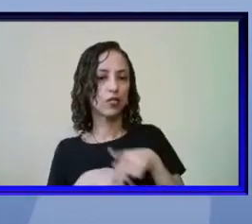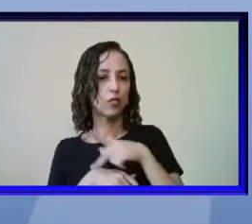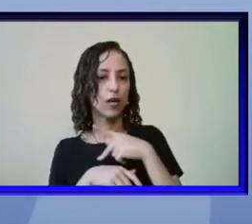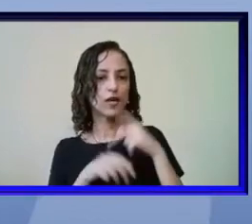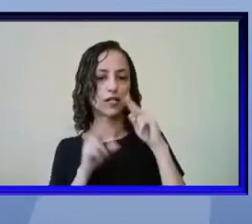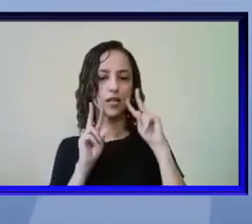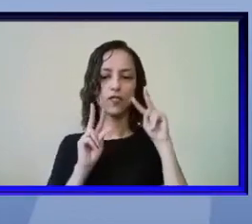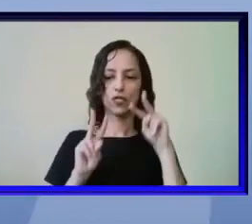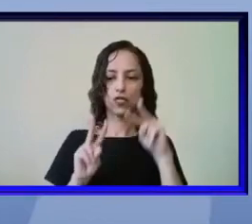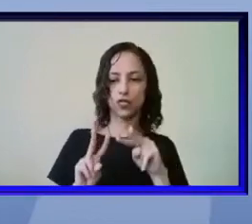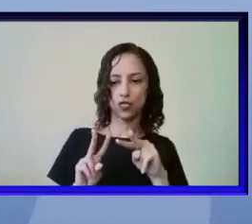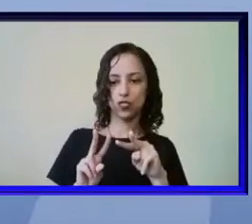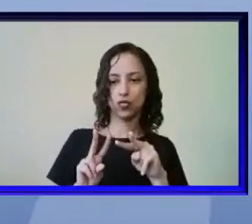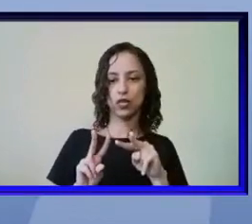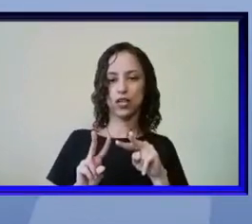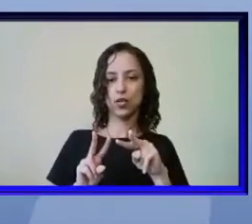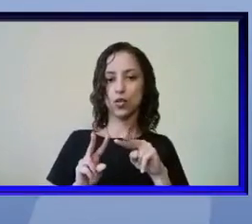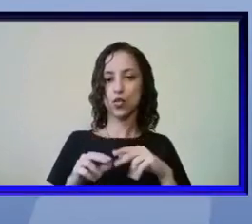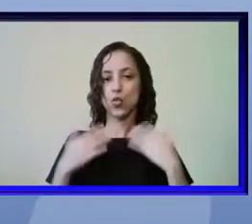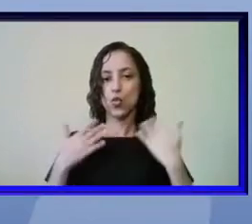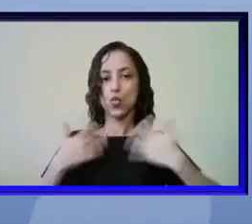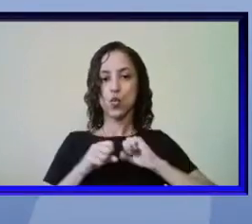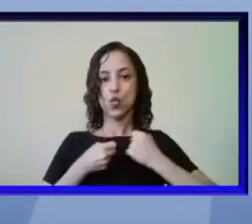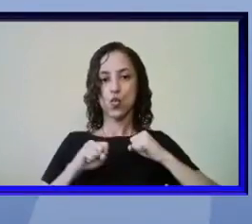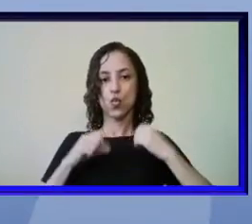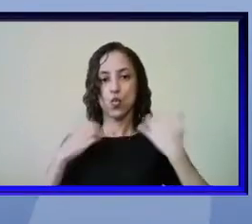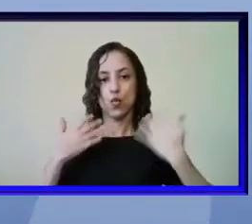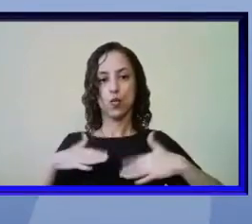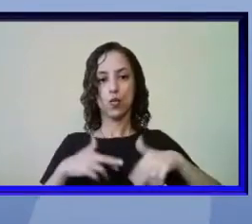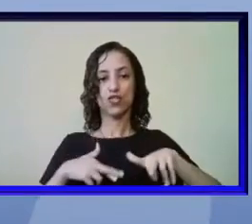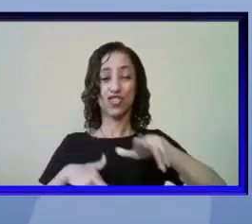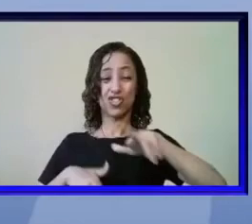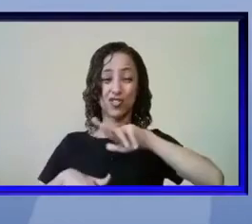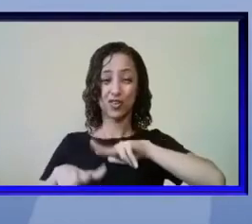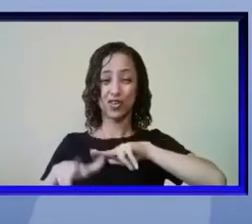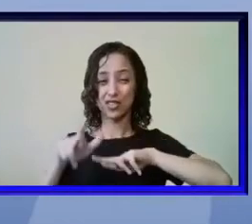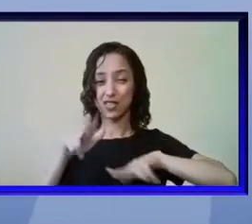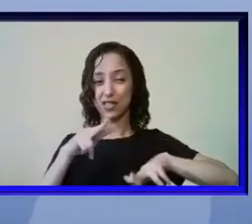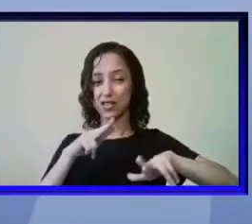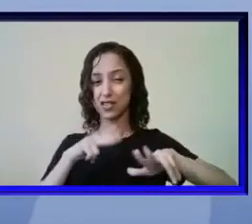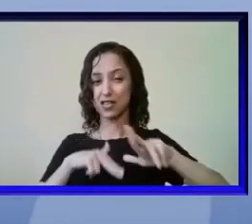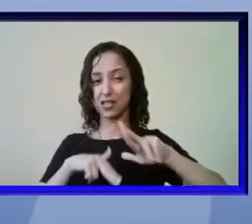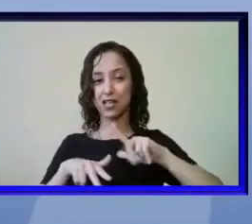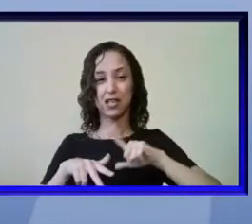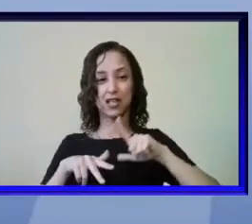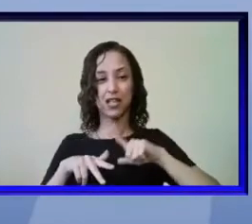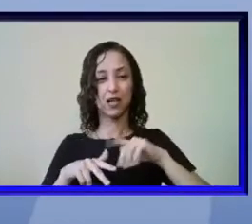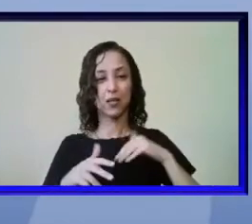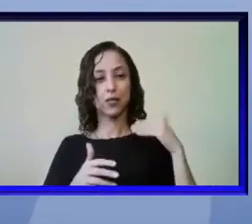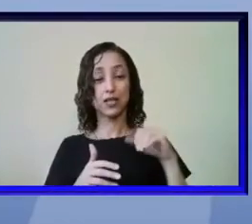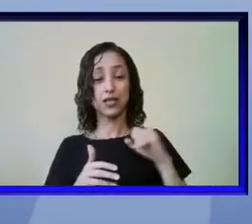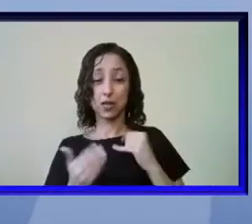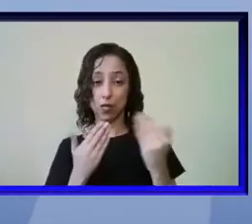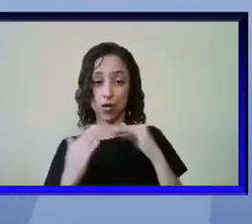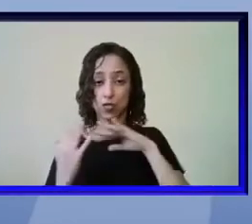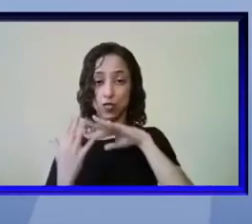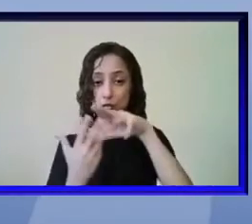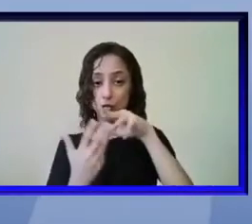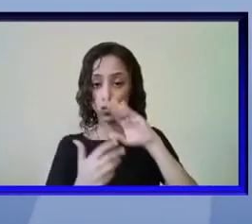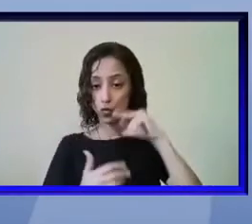mega diverso nós somos o país com a maior riqueza de espécies do mundo